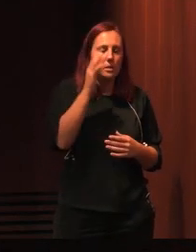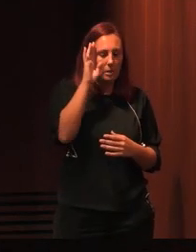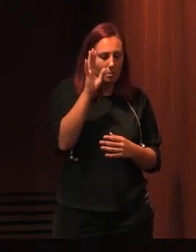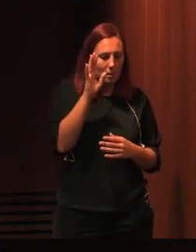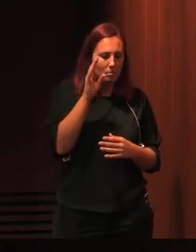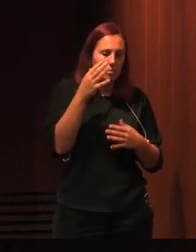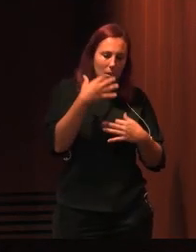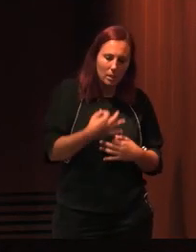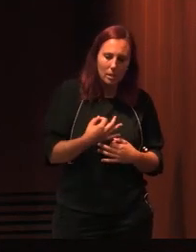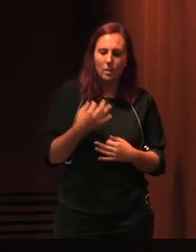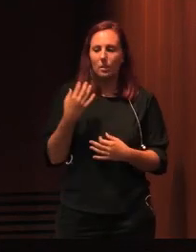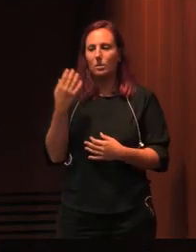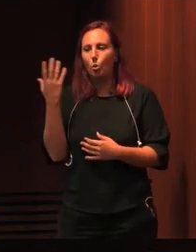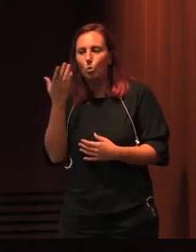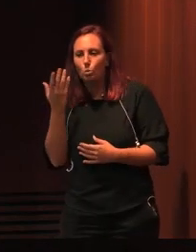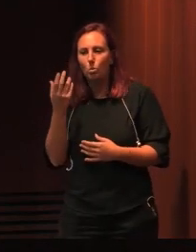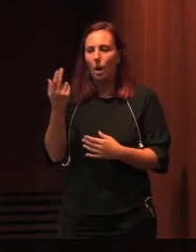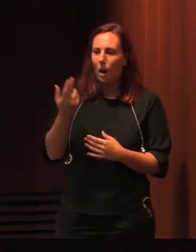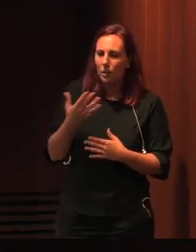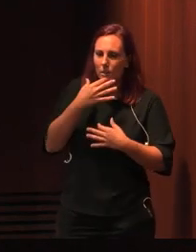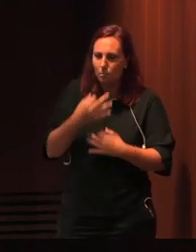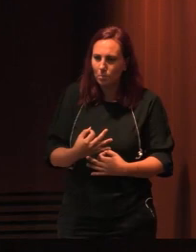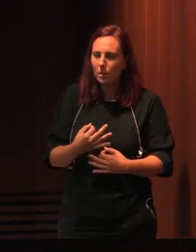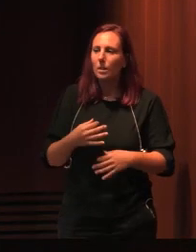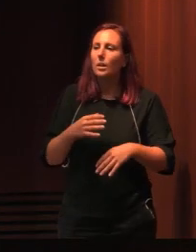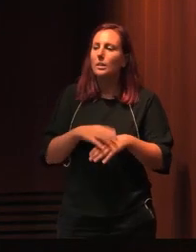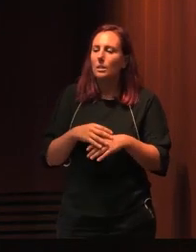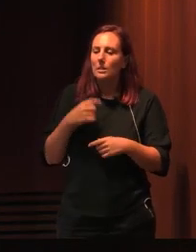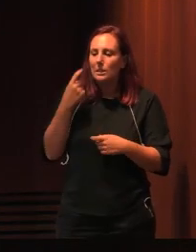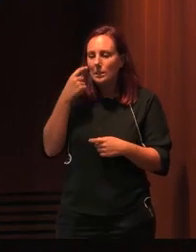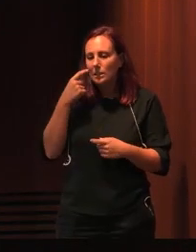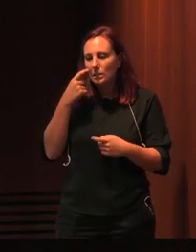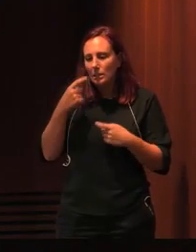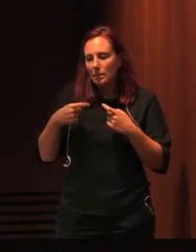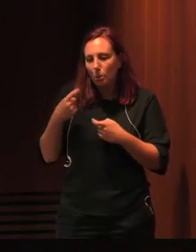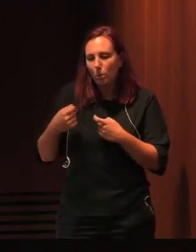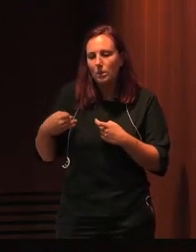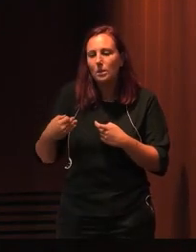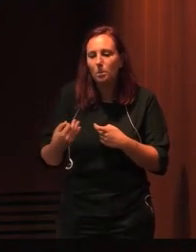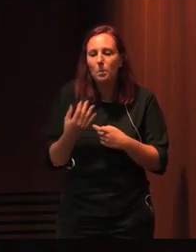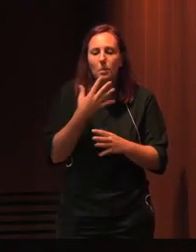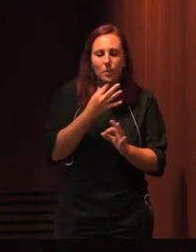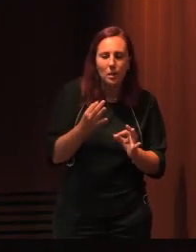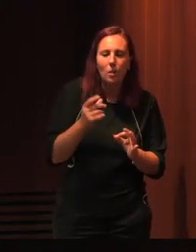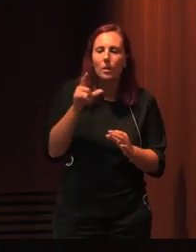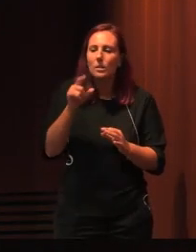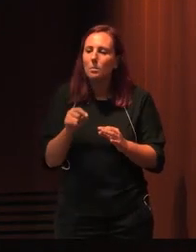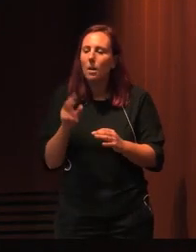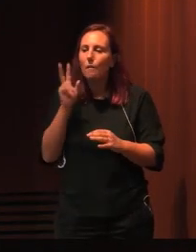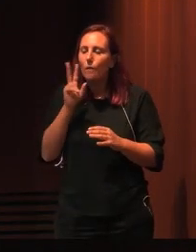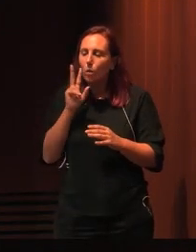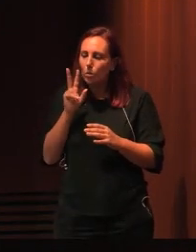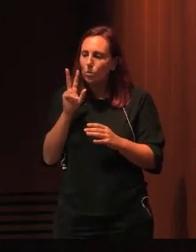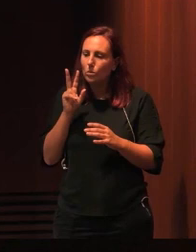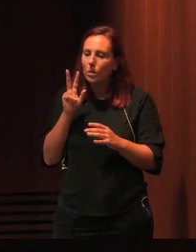e da arte como formas de expressão que resultam da busca permanente pela perfeição e pela transcendência, valores que